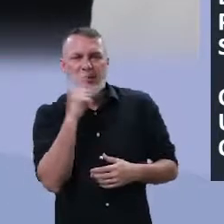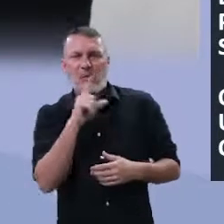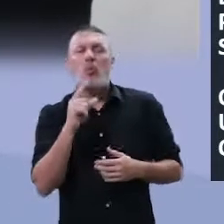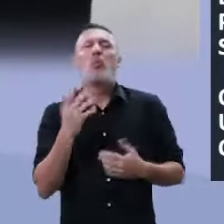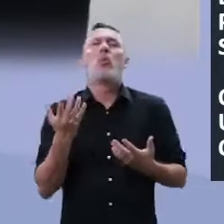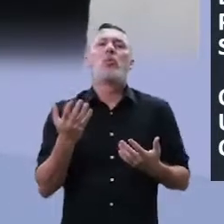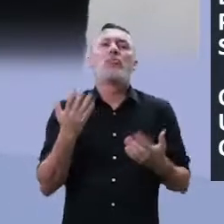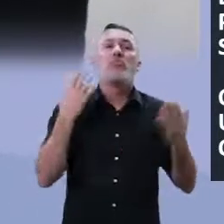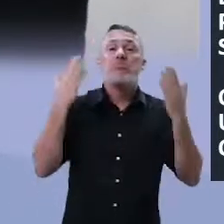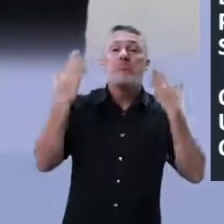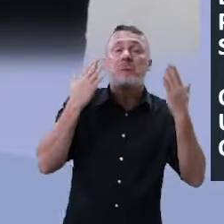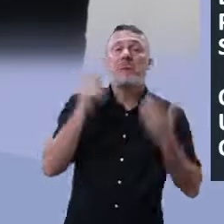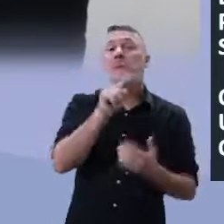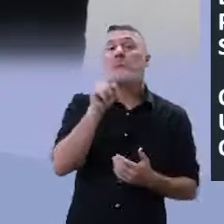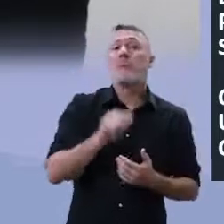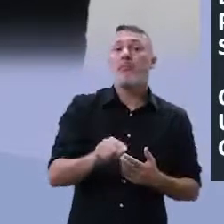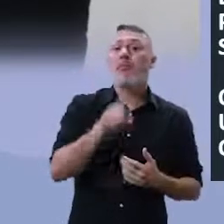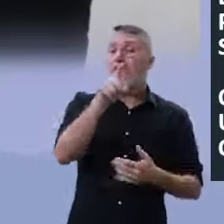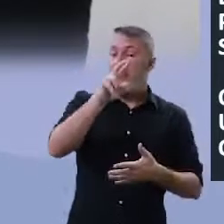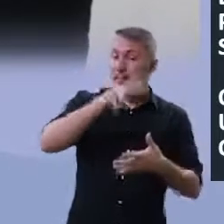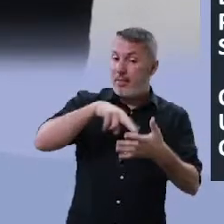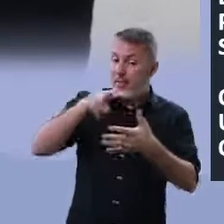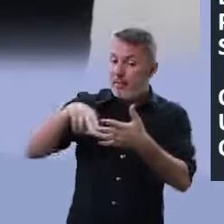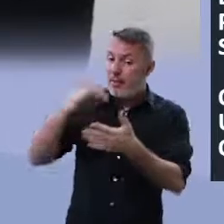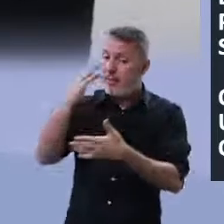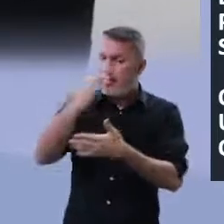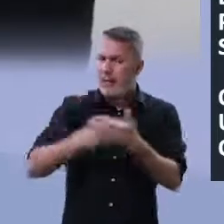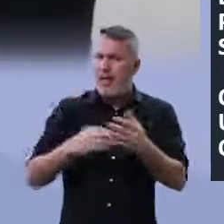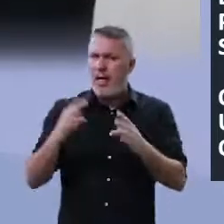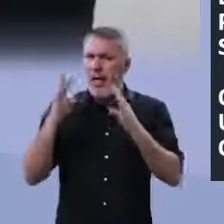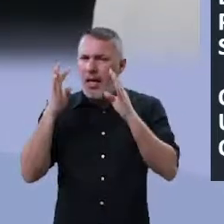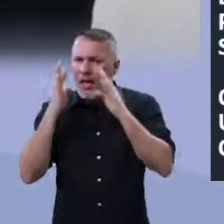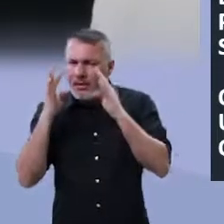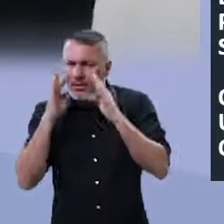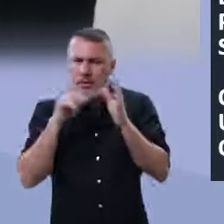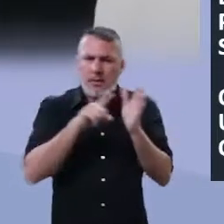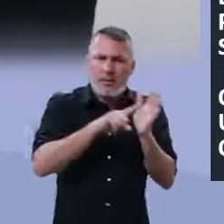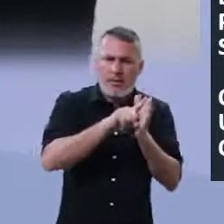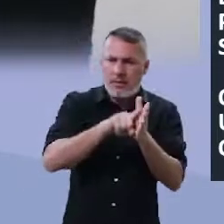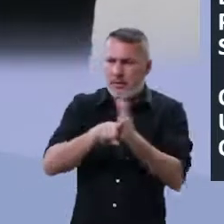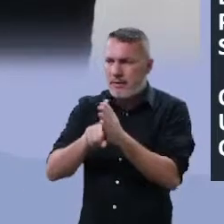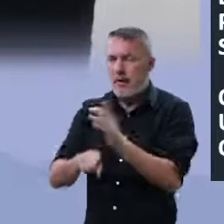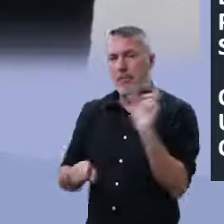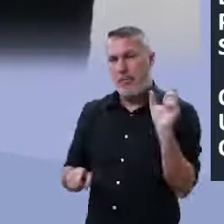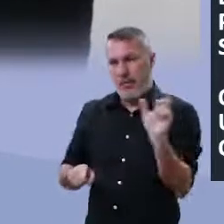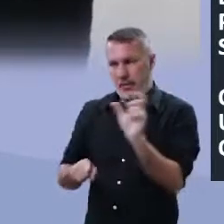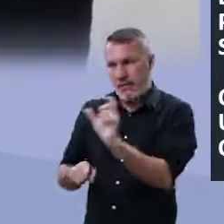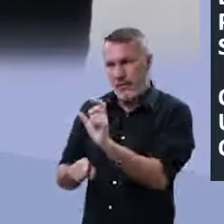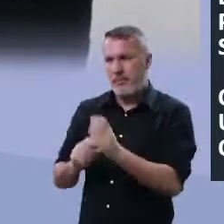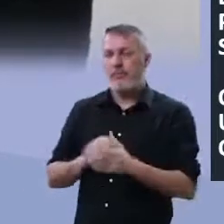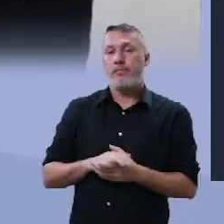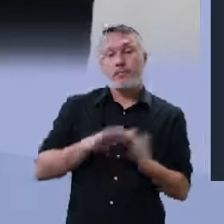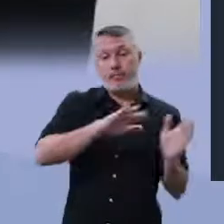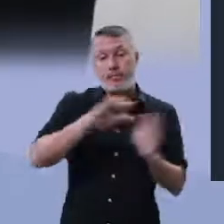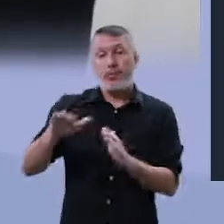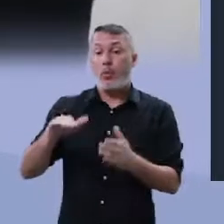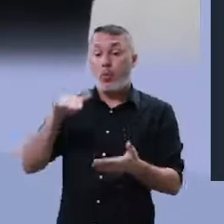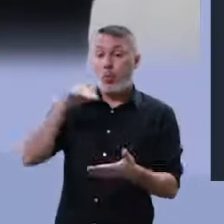fraudulento? Pense a respeito. Leia com atenção, pesquise as palavras. Por último,